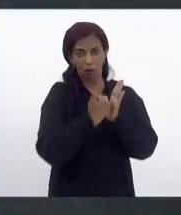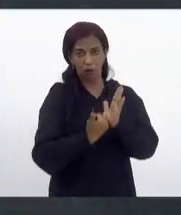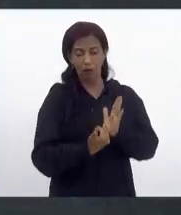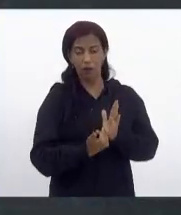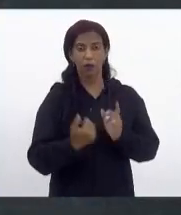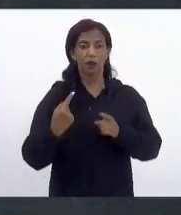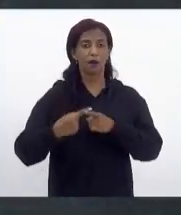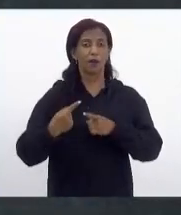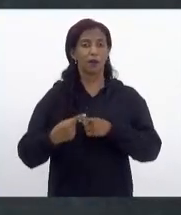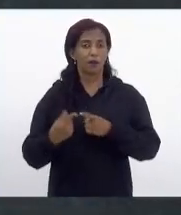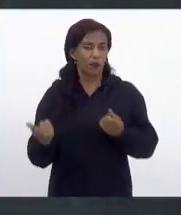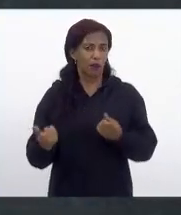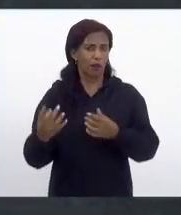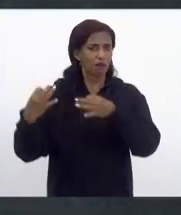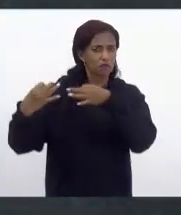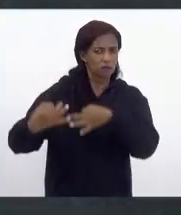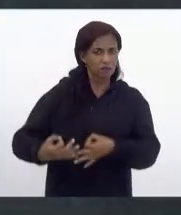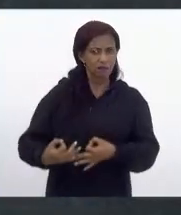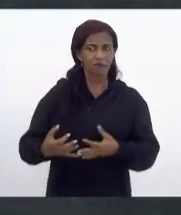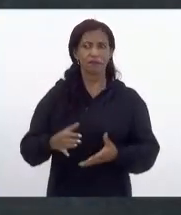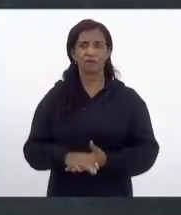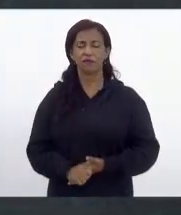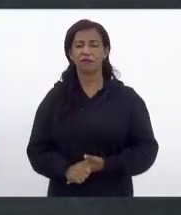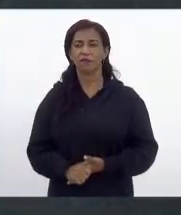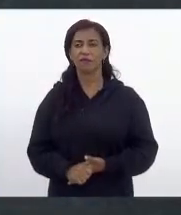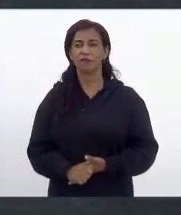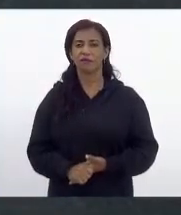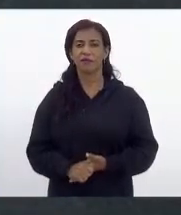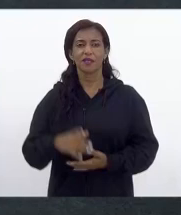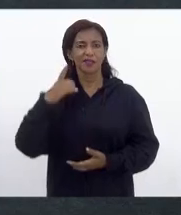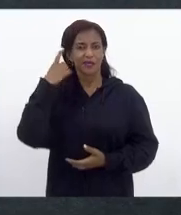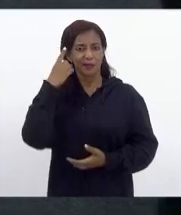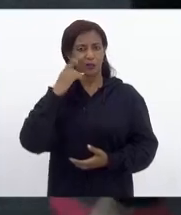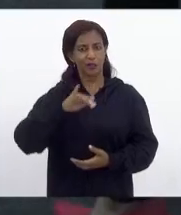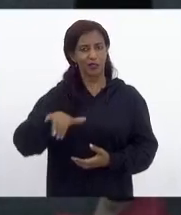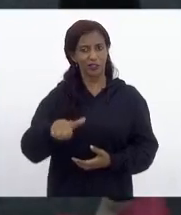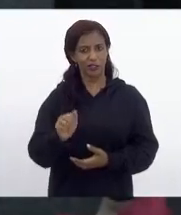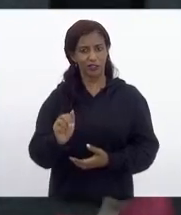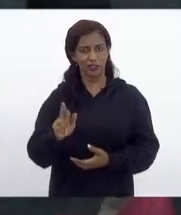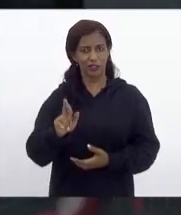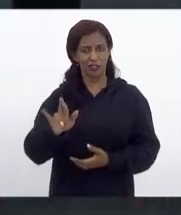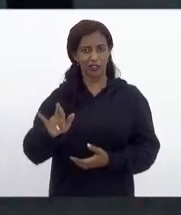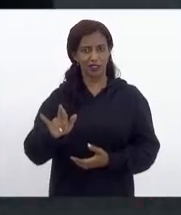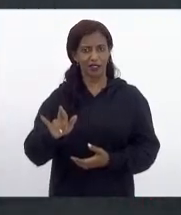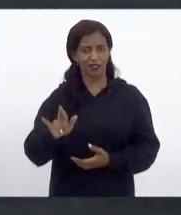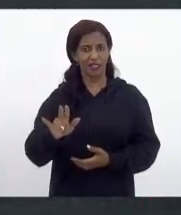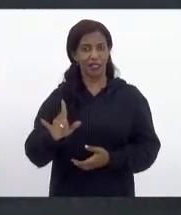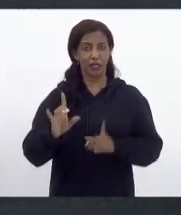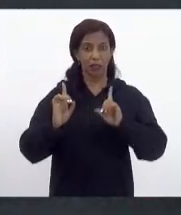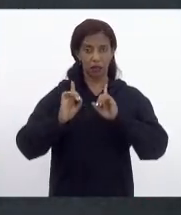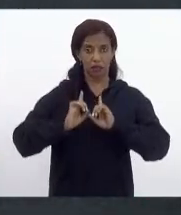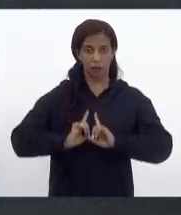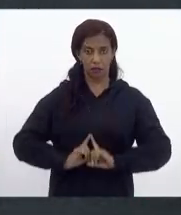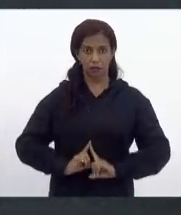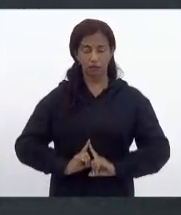porque, inegavelmente, deputado Jair Bittencourt, depressão,